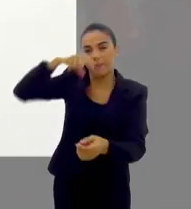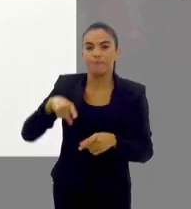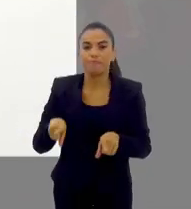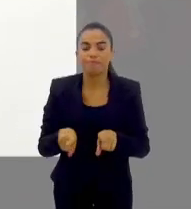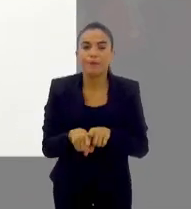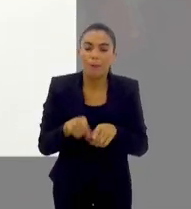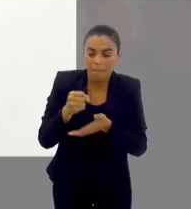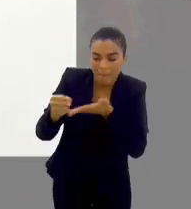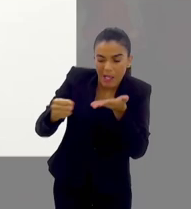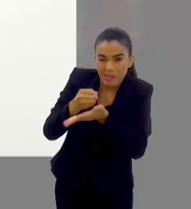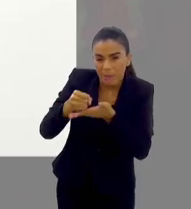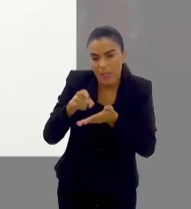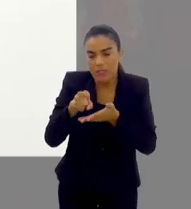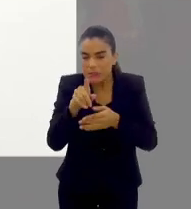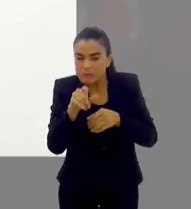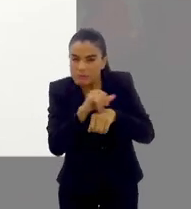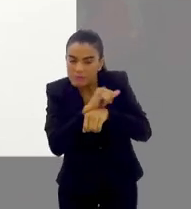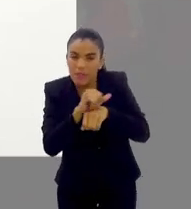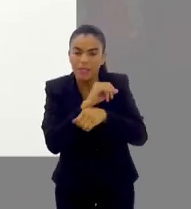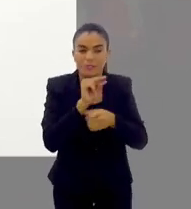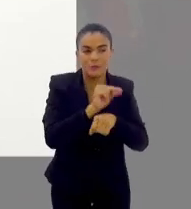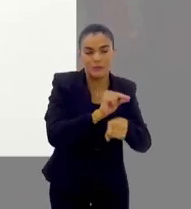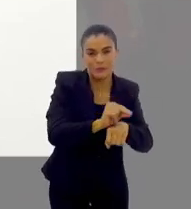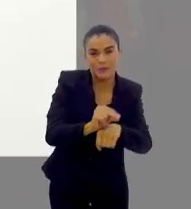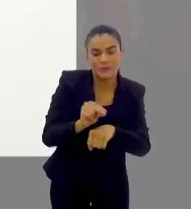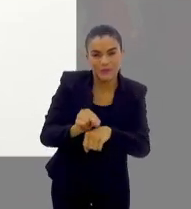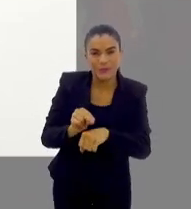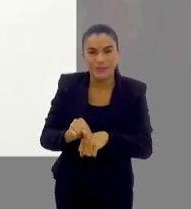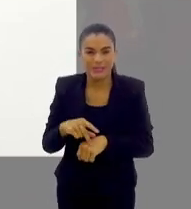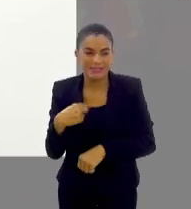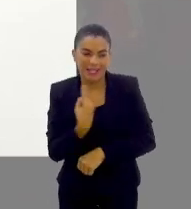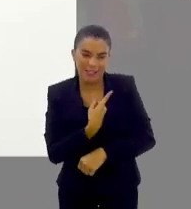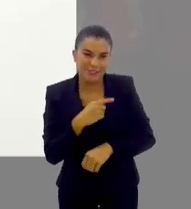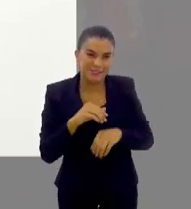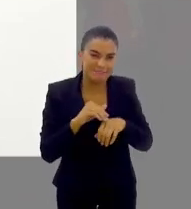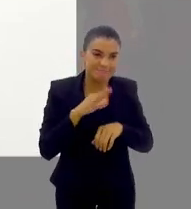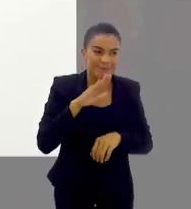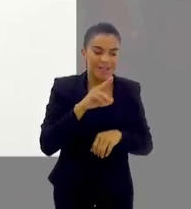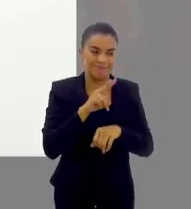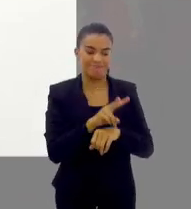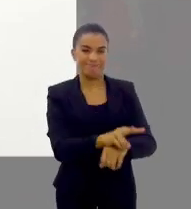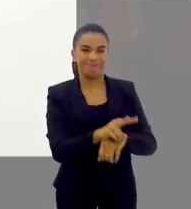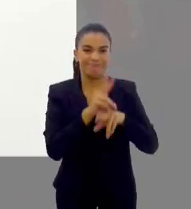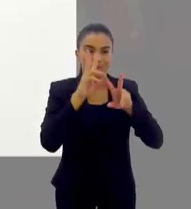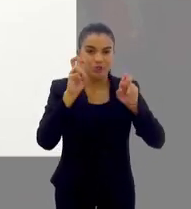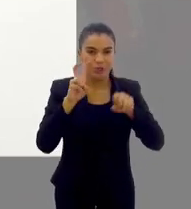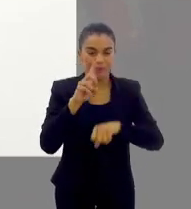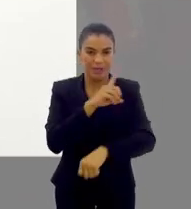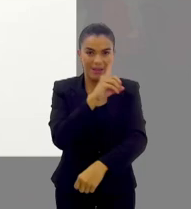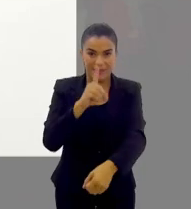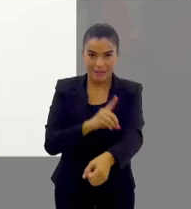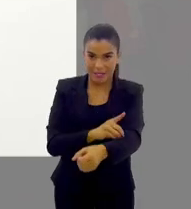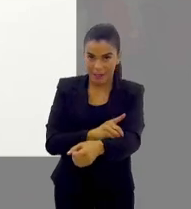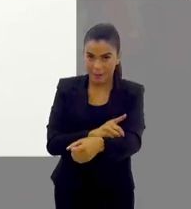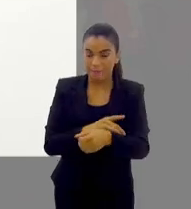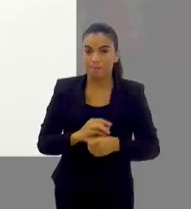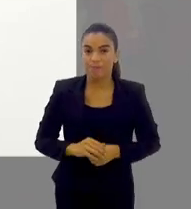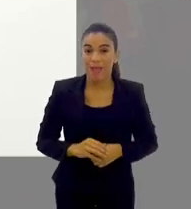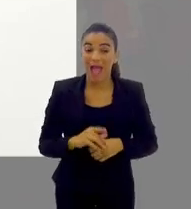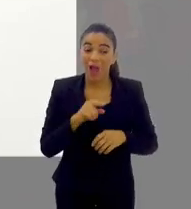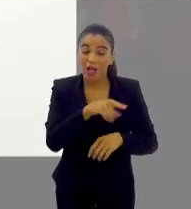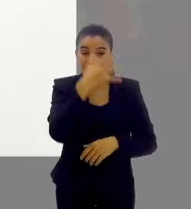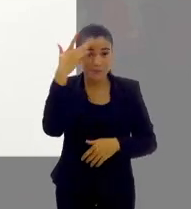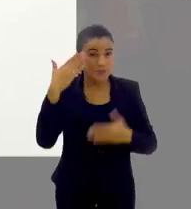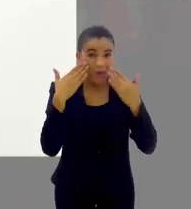Então, basicamente, esses cuidados aí que a gente toma mais em relação à dengue, né. Agora,